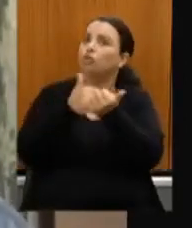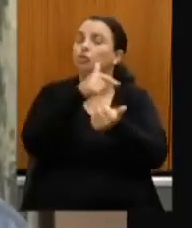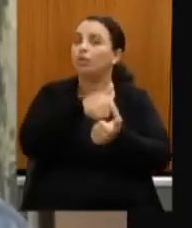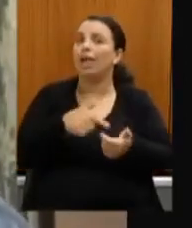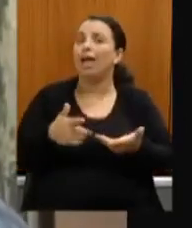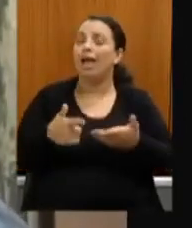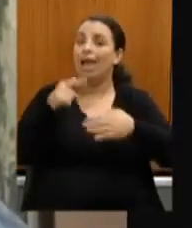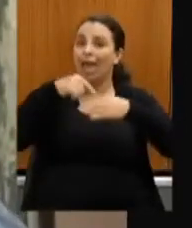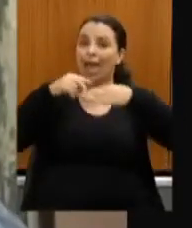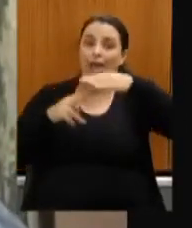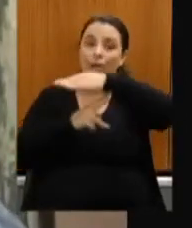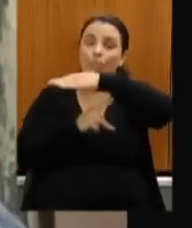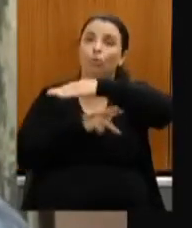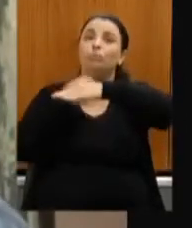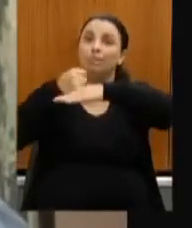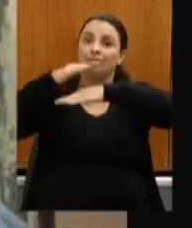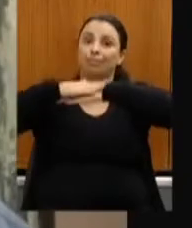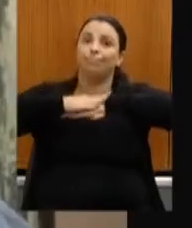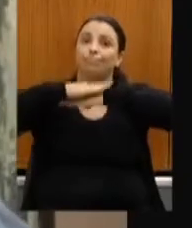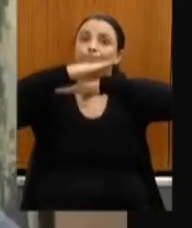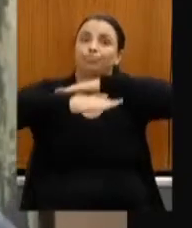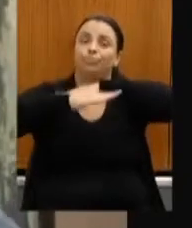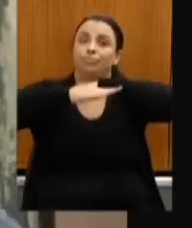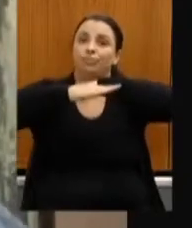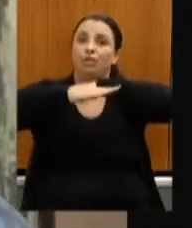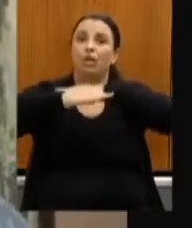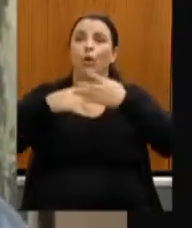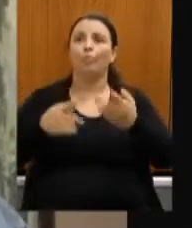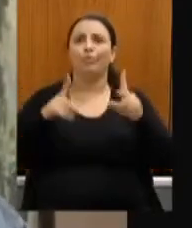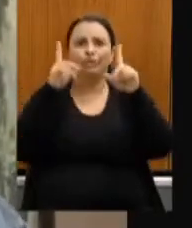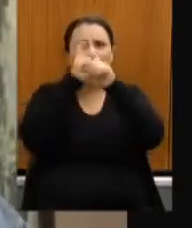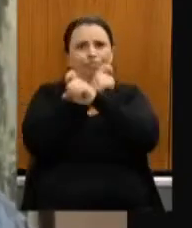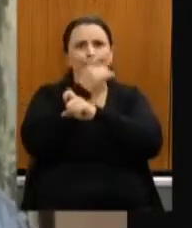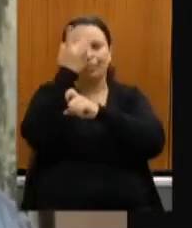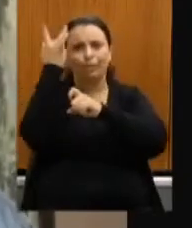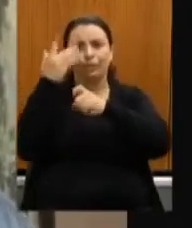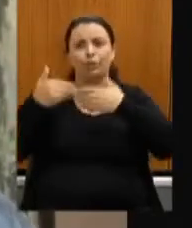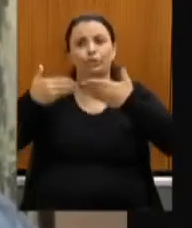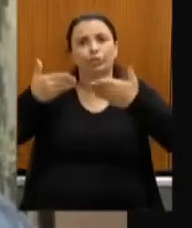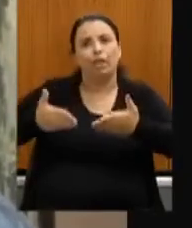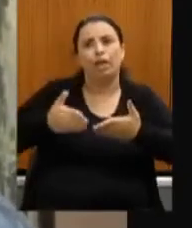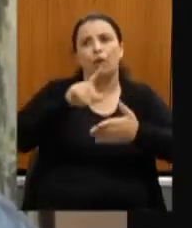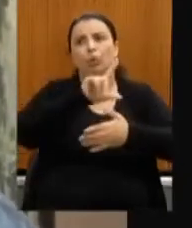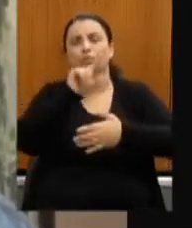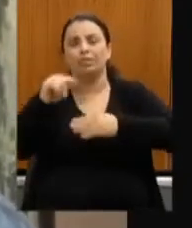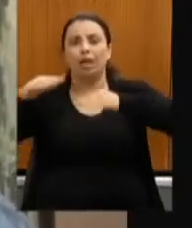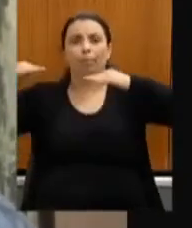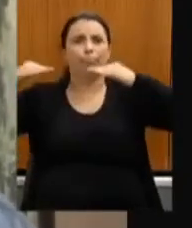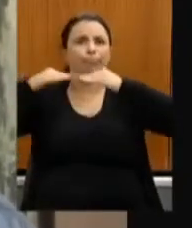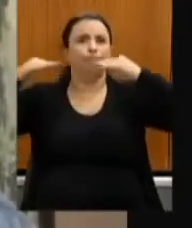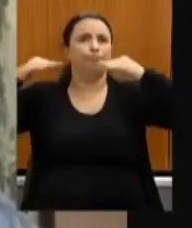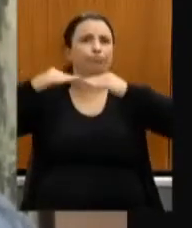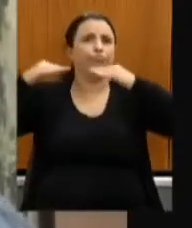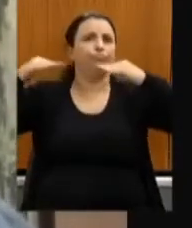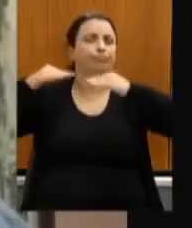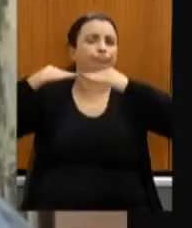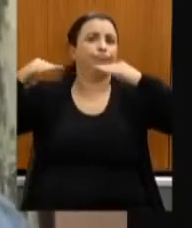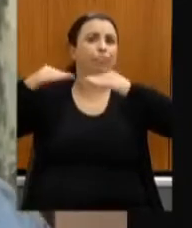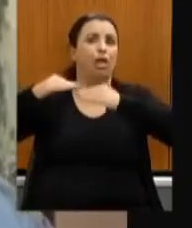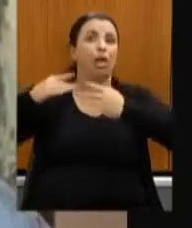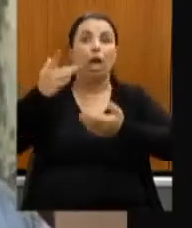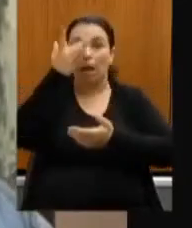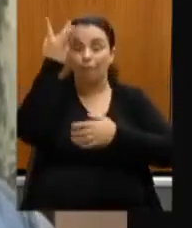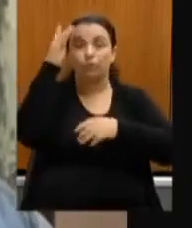senão vai ser um transtorno pra quem chega pra quem sai imagina o pessoal todo que vem da região de Diamantina